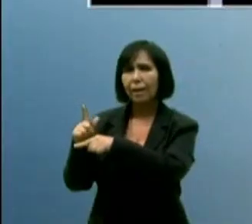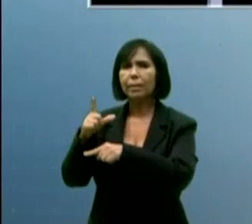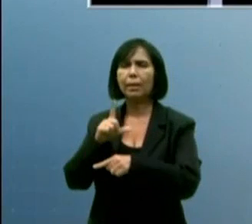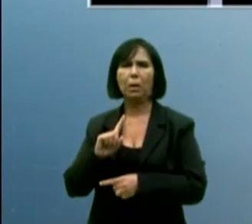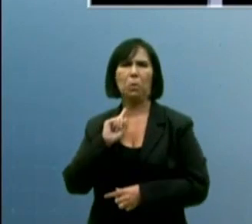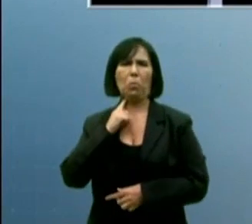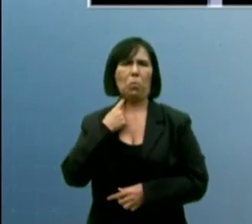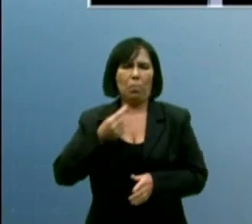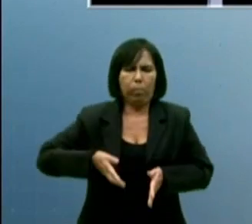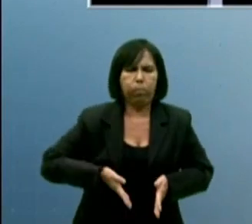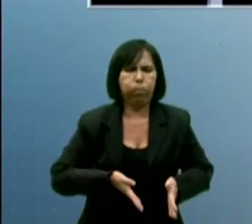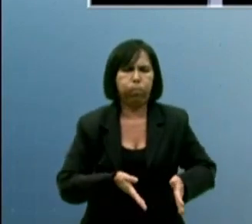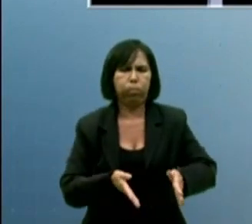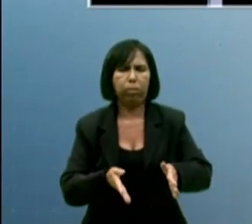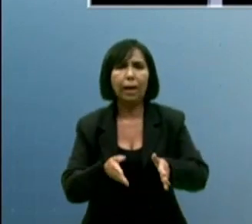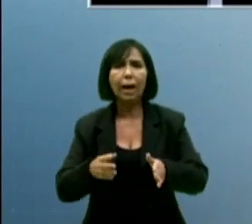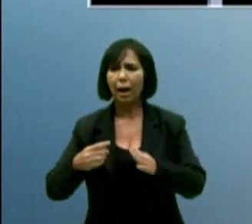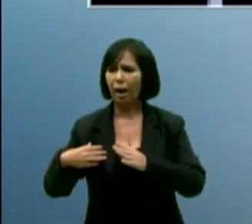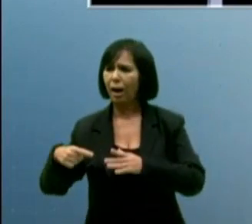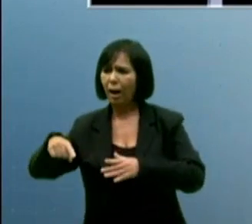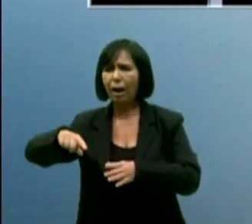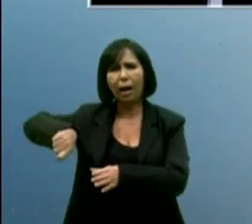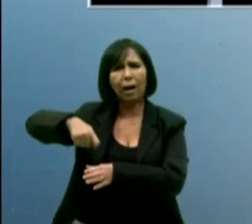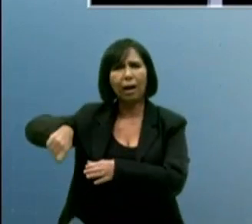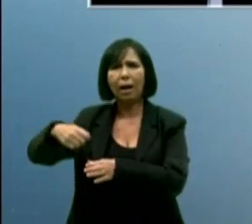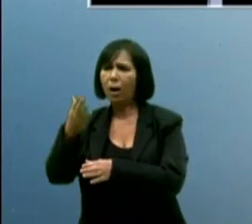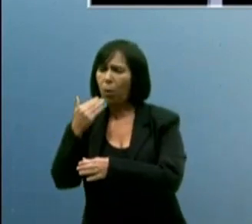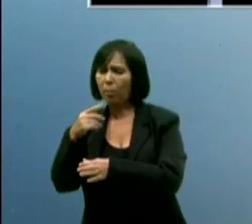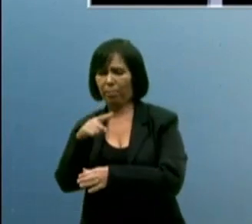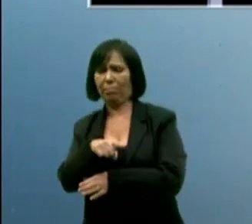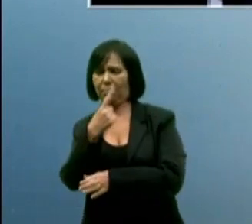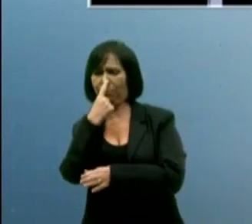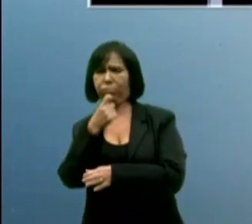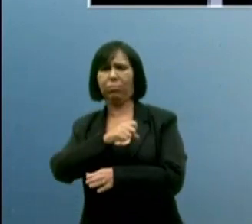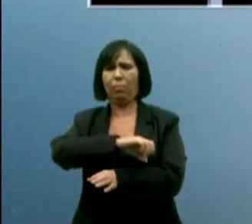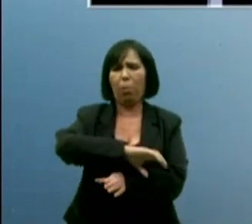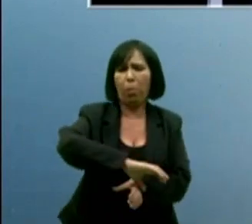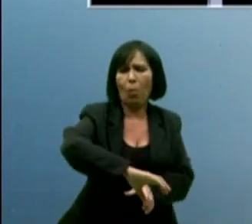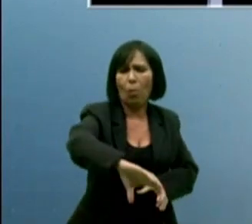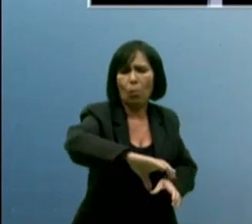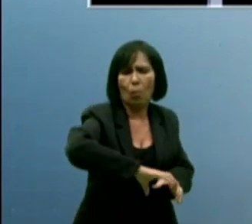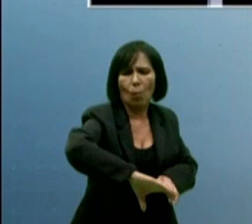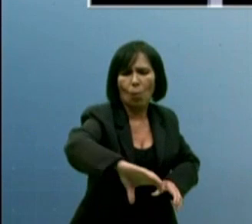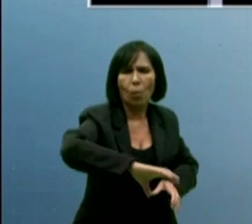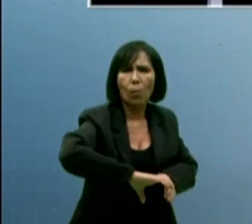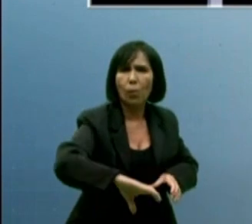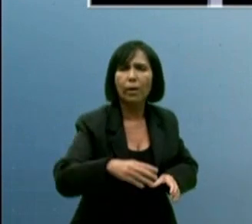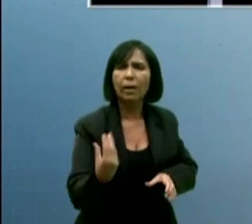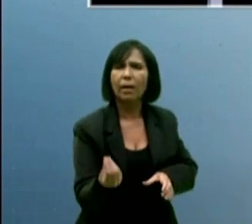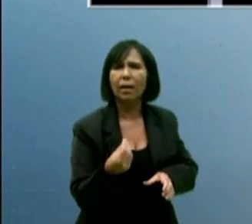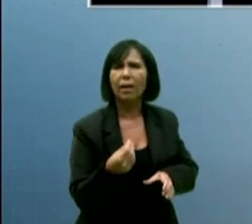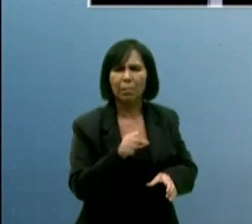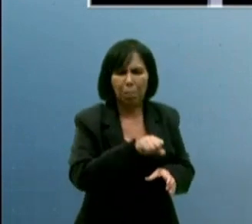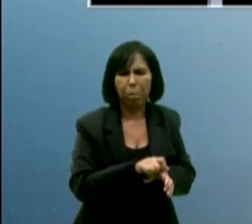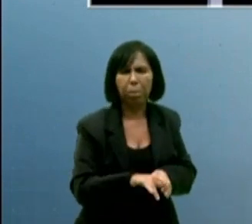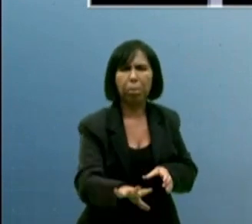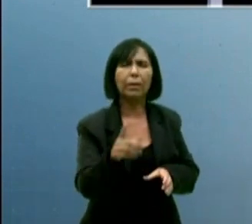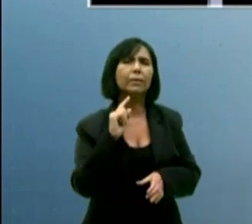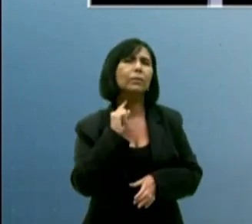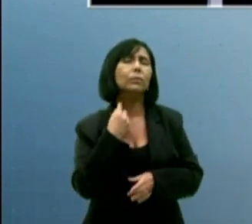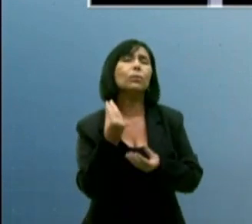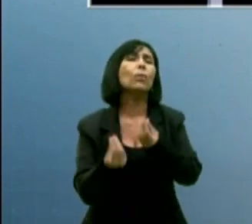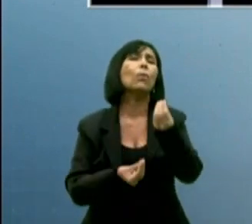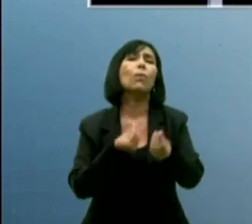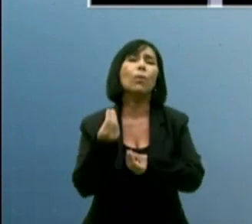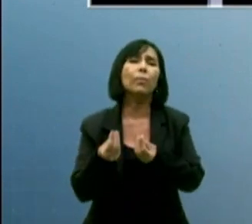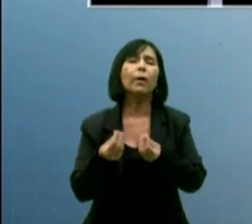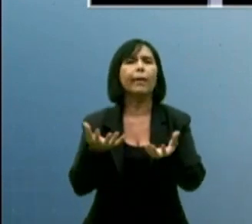lado do refeitório. Não é sobre narrativa política que eu quero tratar aqui, não. É sobre a situação da Paraíba, o que a gente precisa fazer para o nosso estado